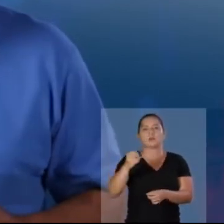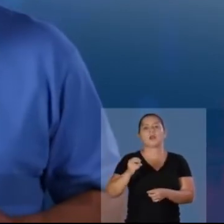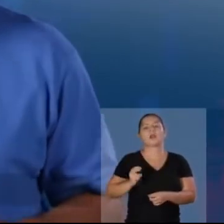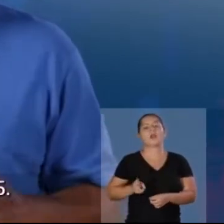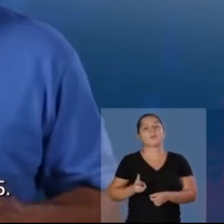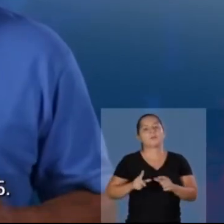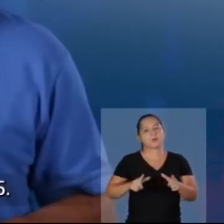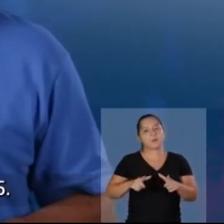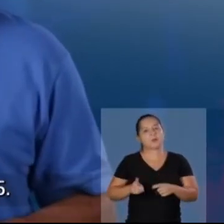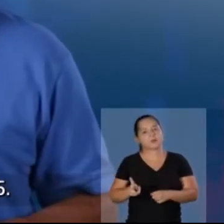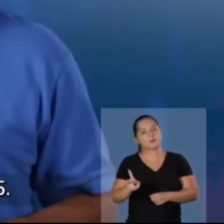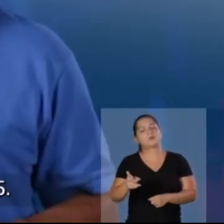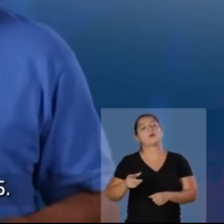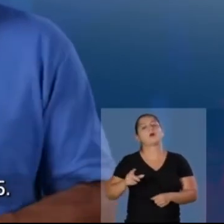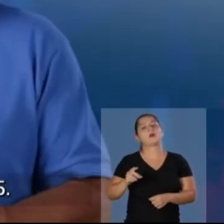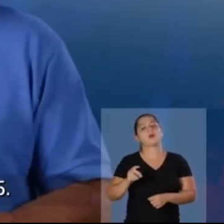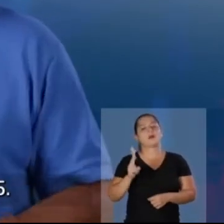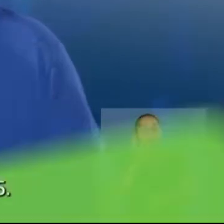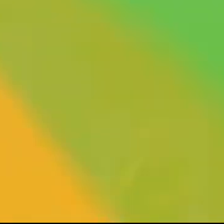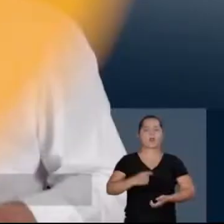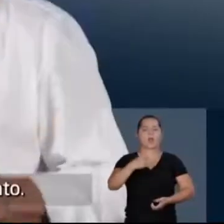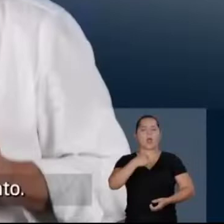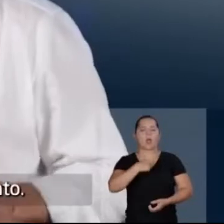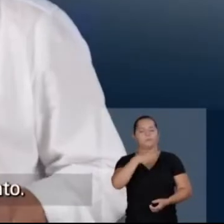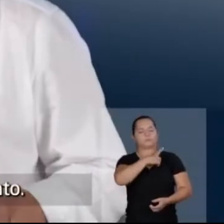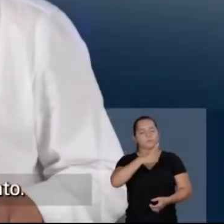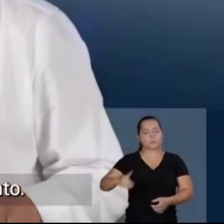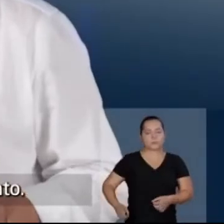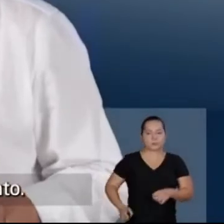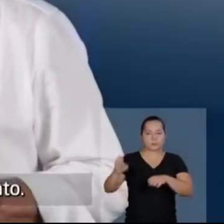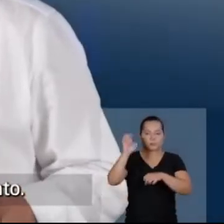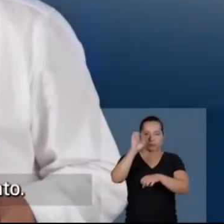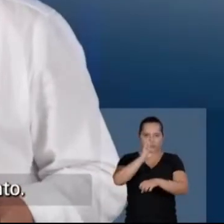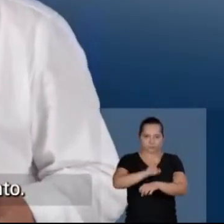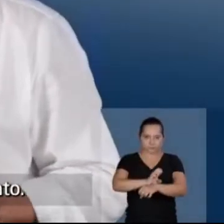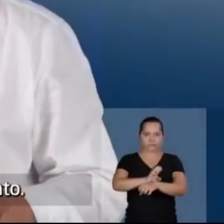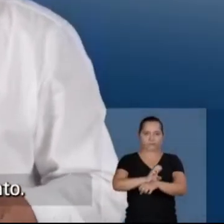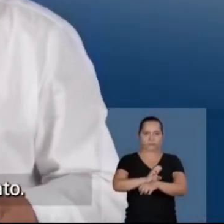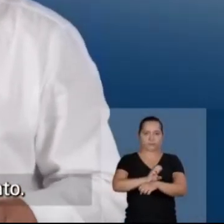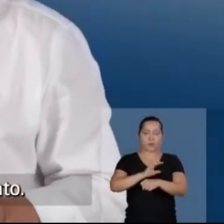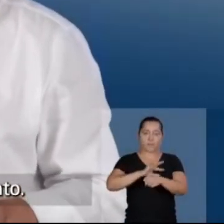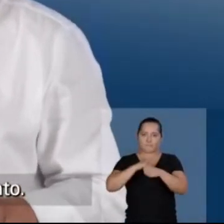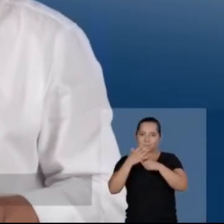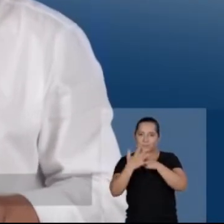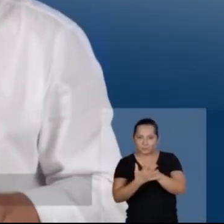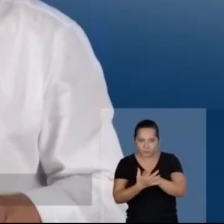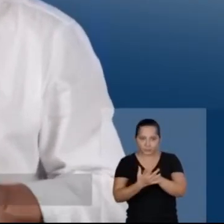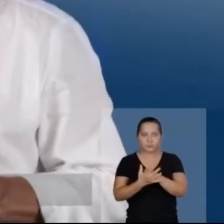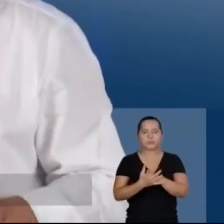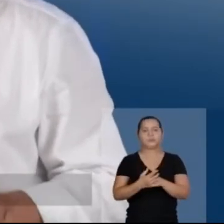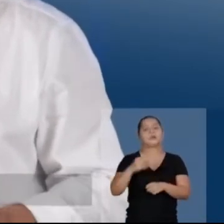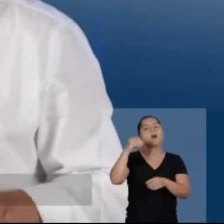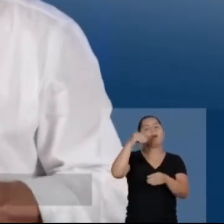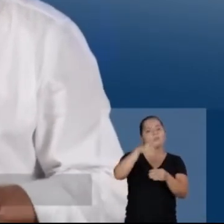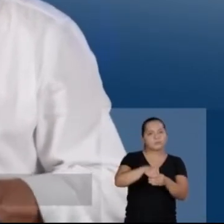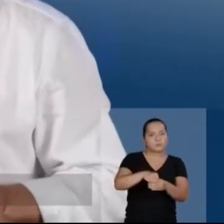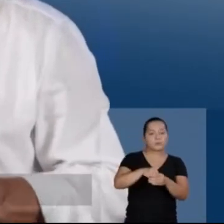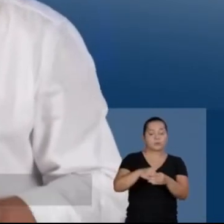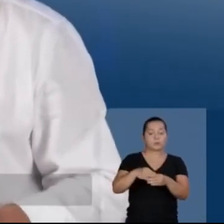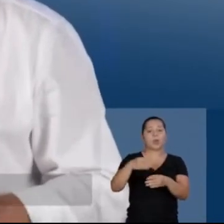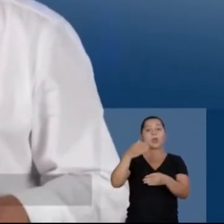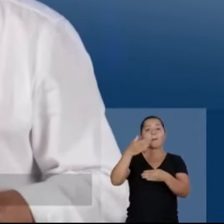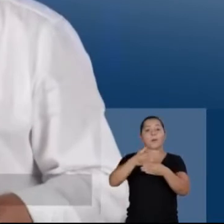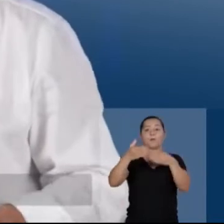-5-100 para o trabalho continuar. É o DER-15. Sou o deputado estadual Orlando Lobato. Durante a pandemia, votei